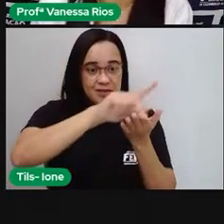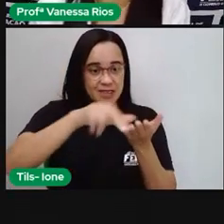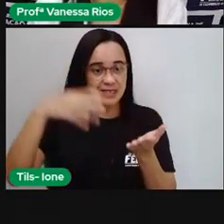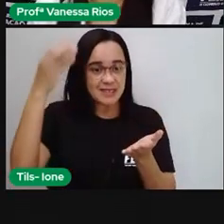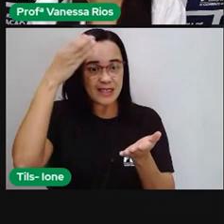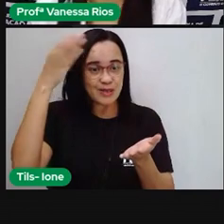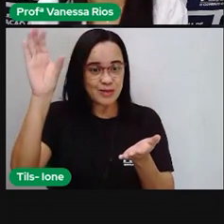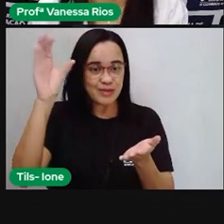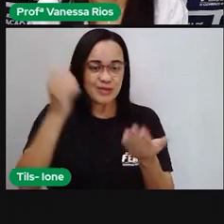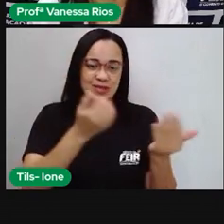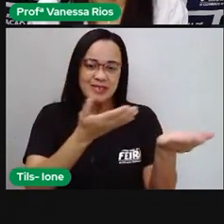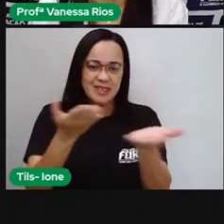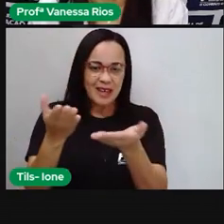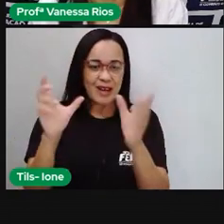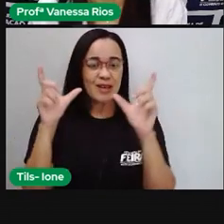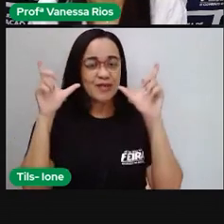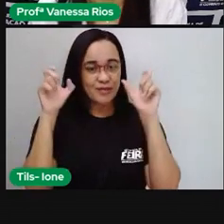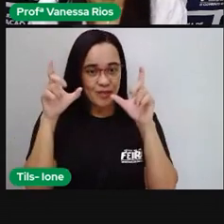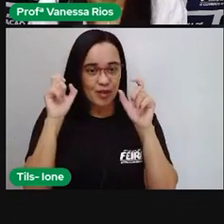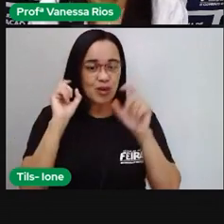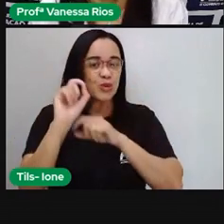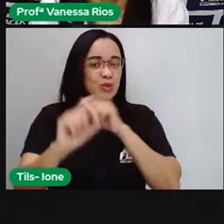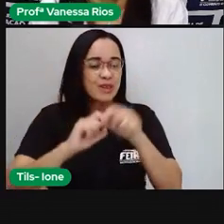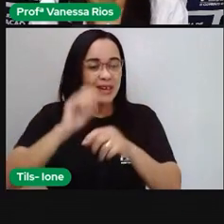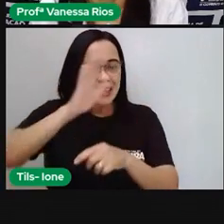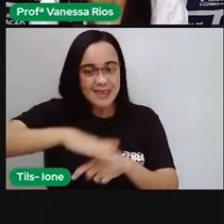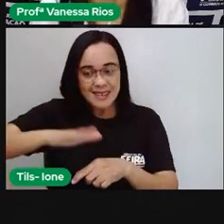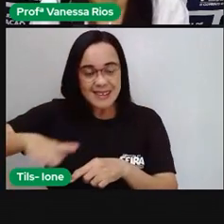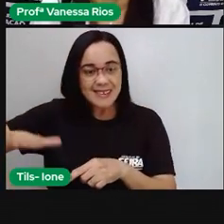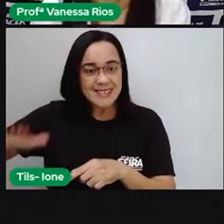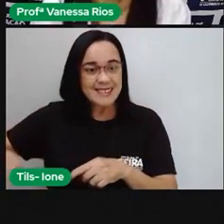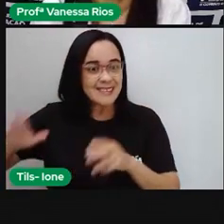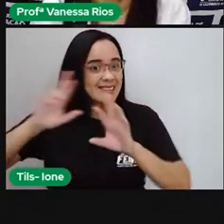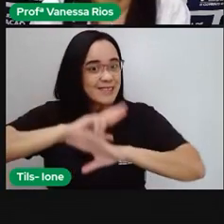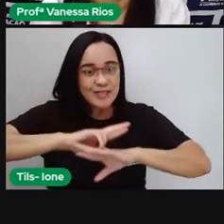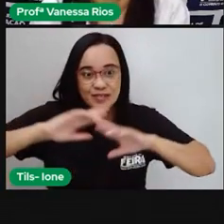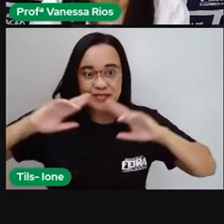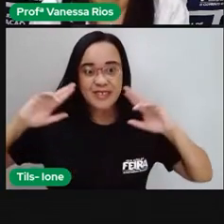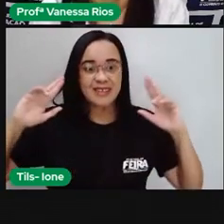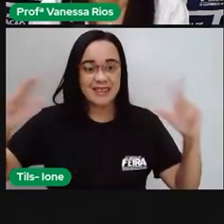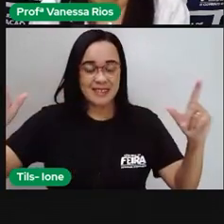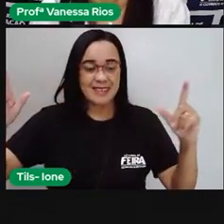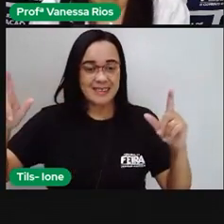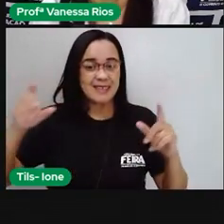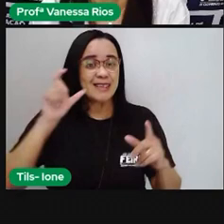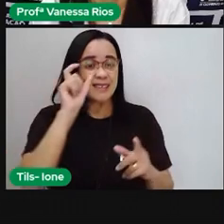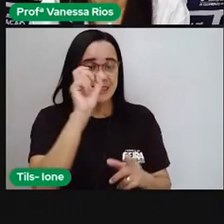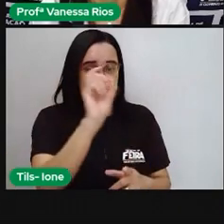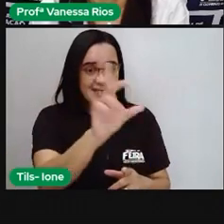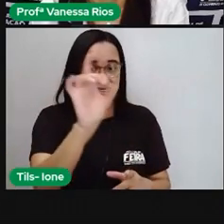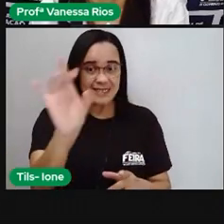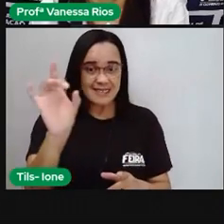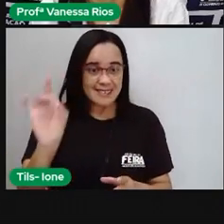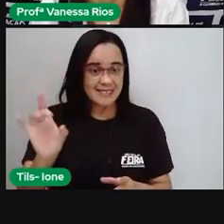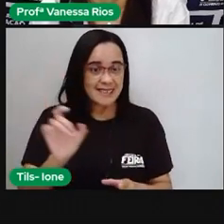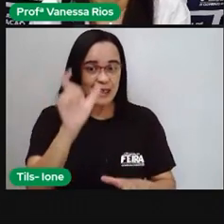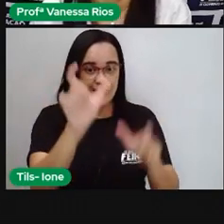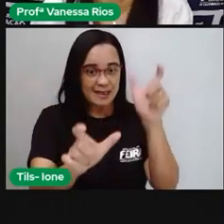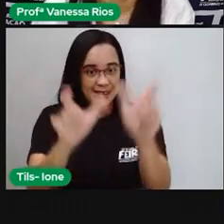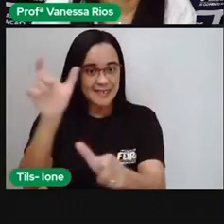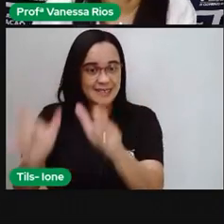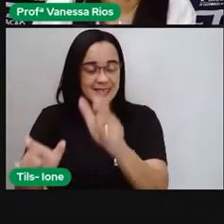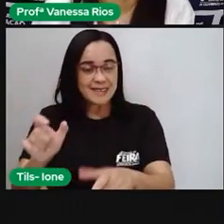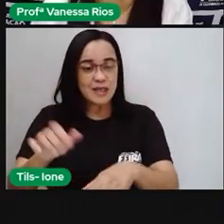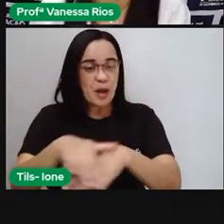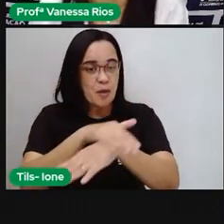essa imagem, mostrando aí entre as crianças, né? As diferenças étnicas, as diferenças aí em relação à